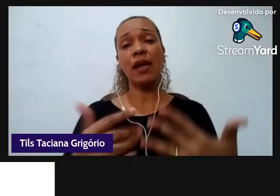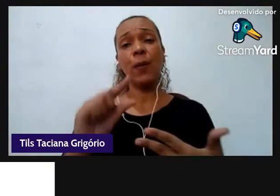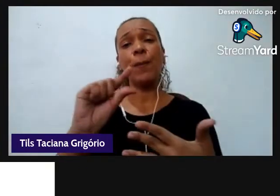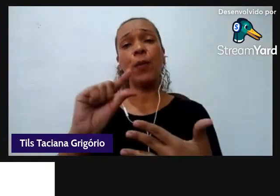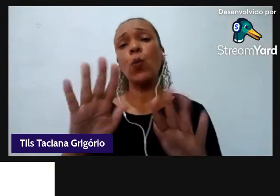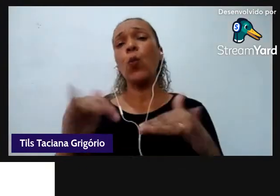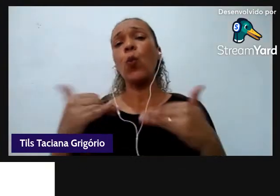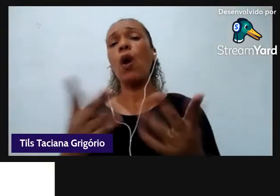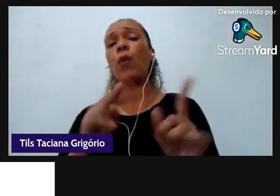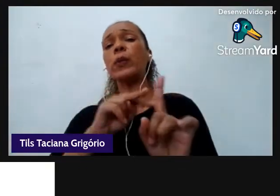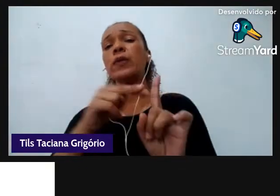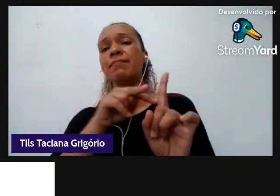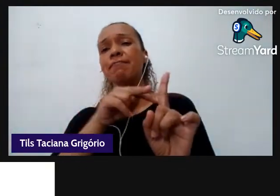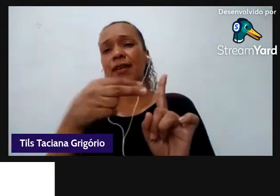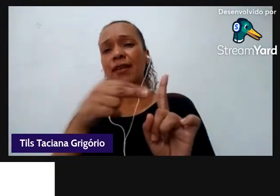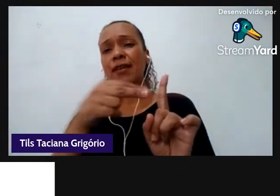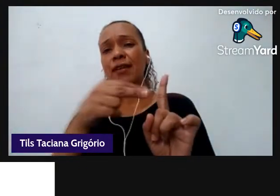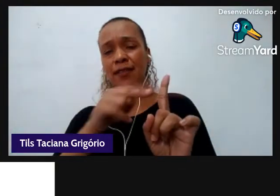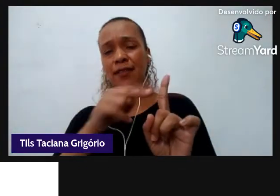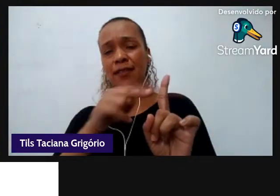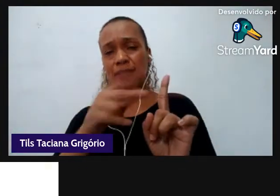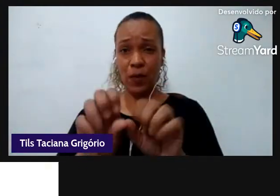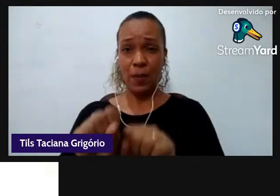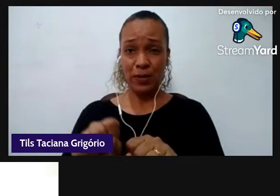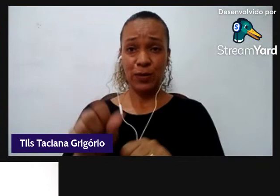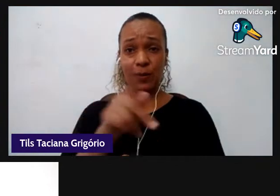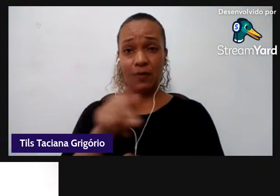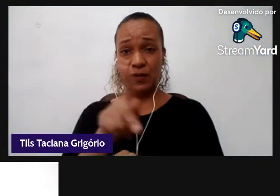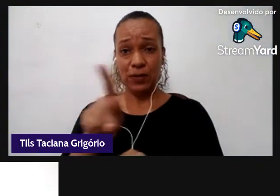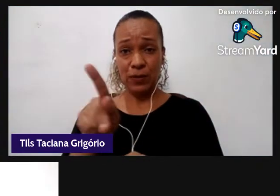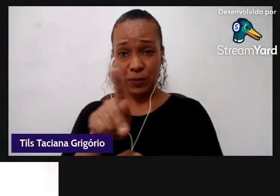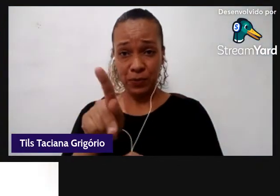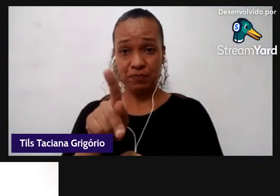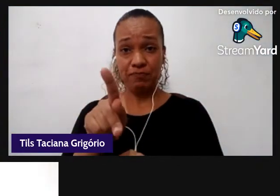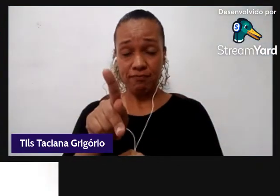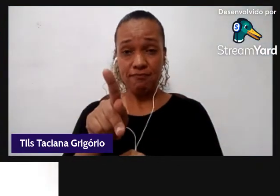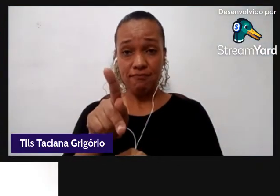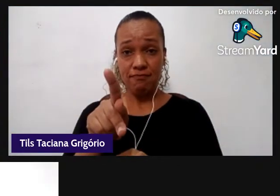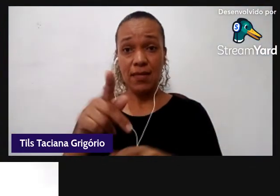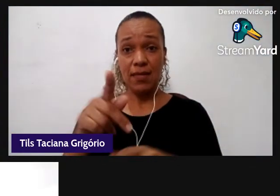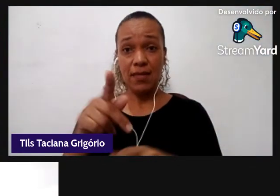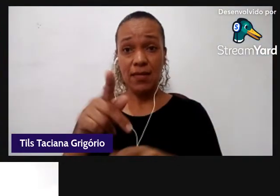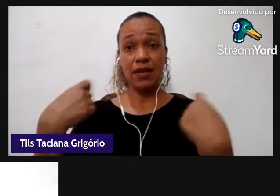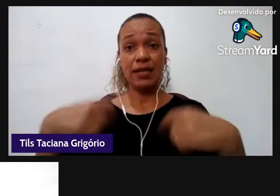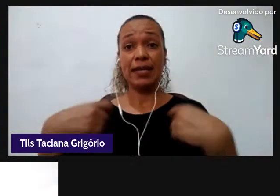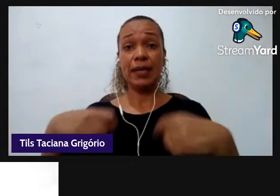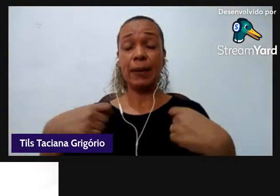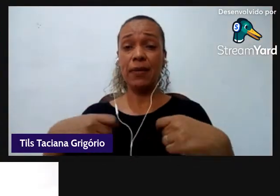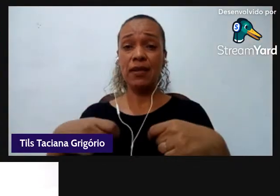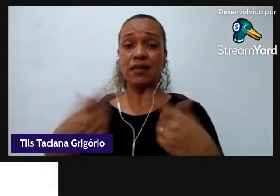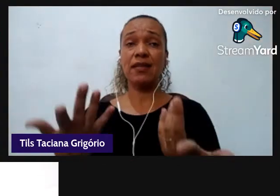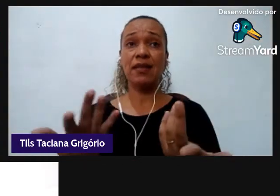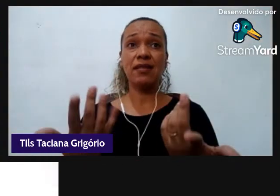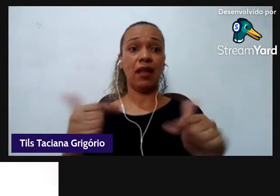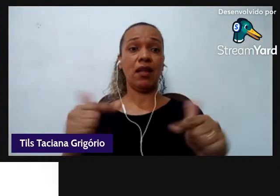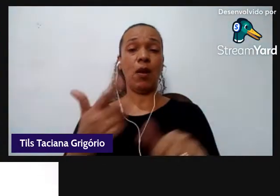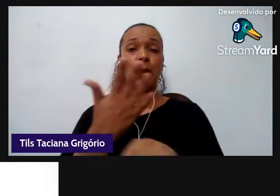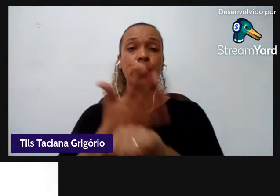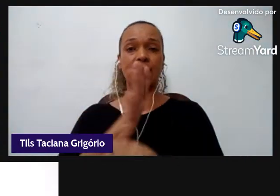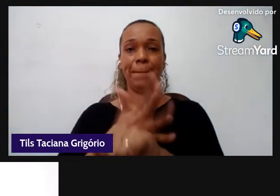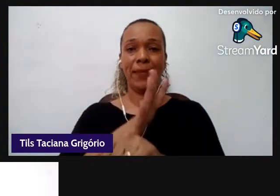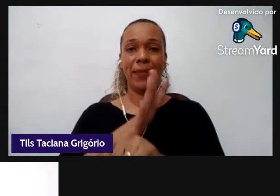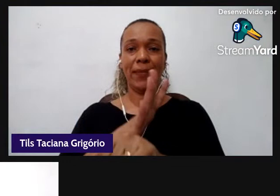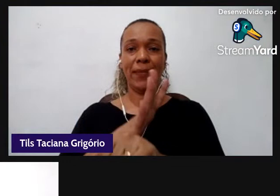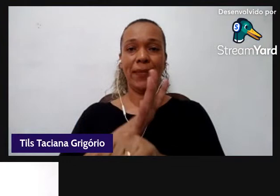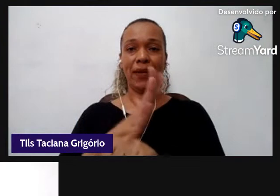expectativas da formação do professor que precisa trabalhar com essa prática né com essa prática